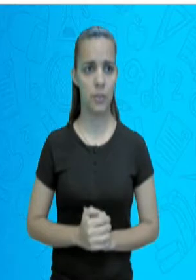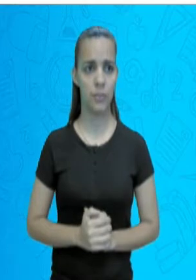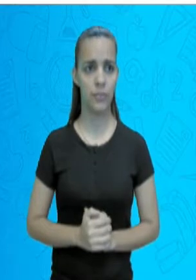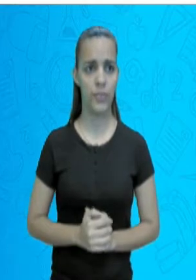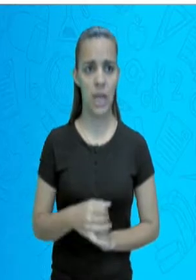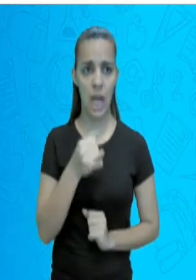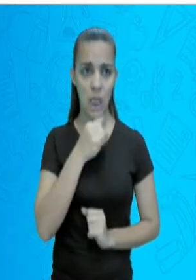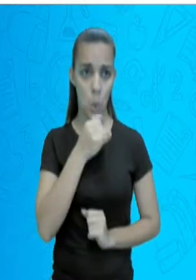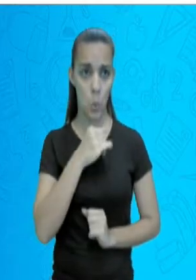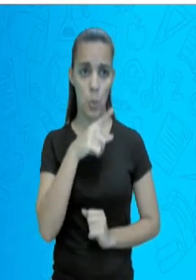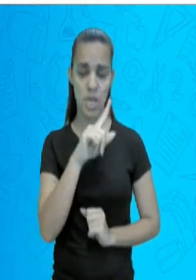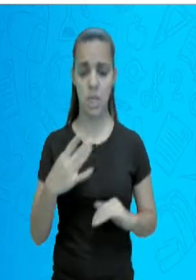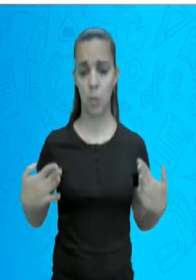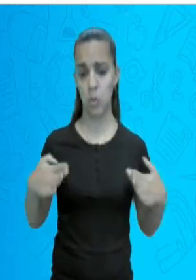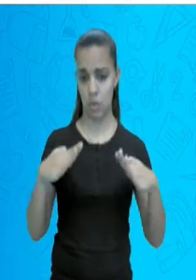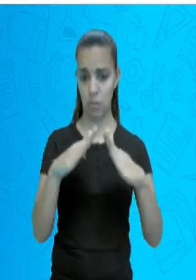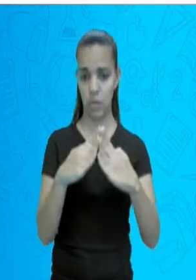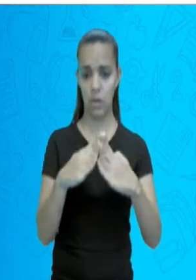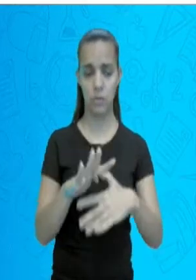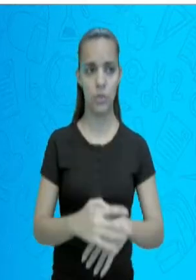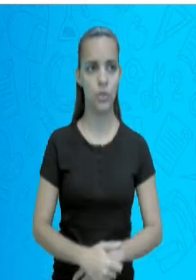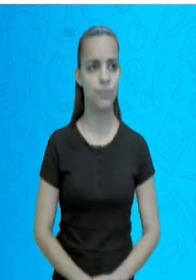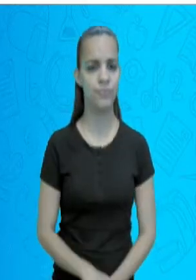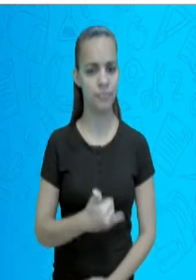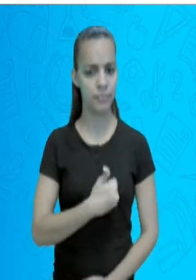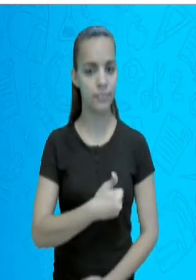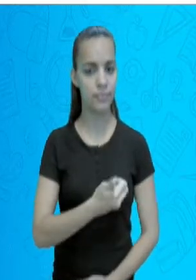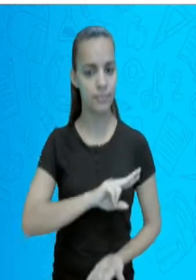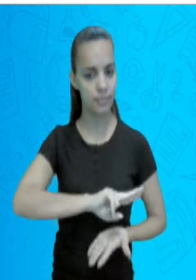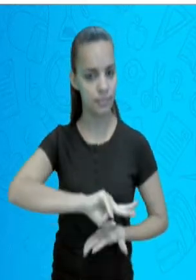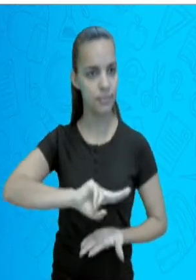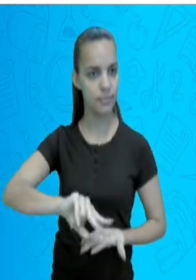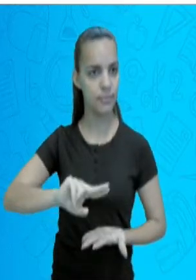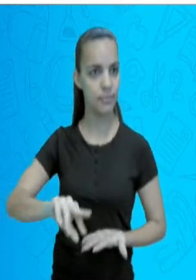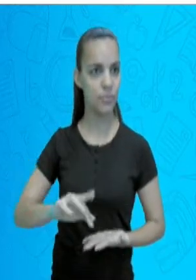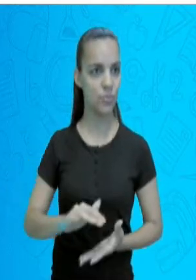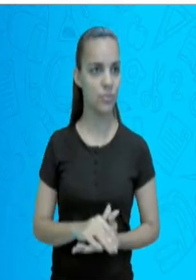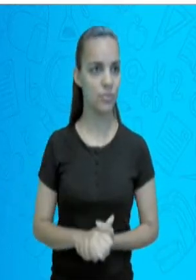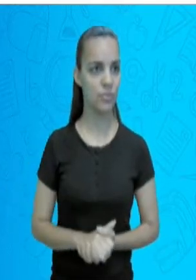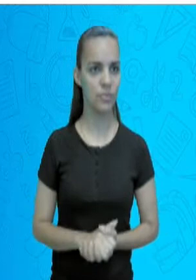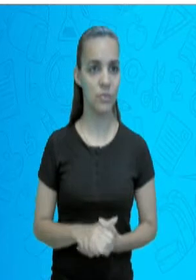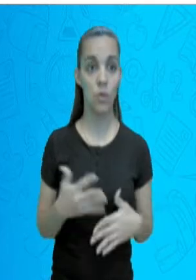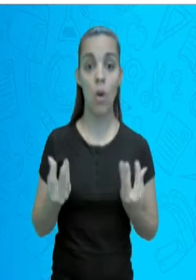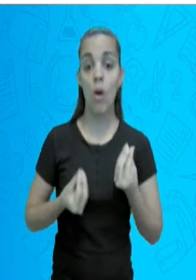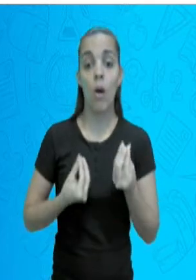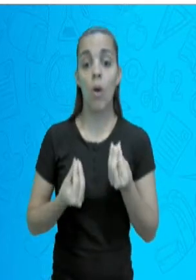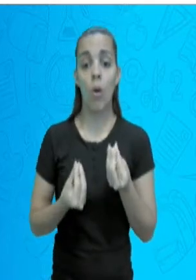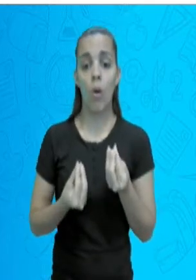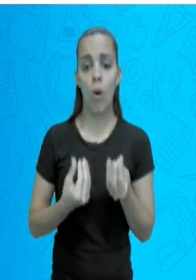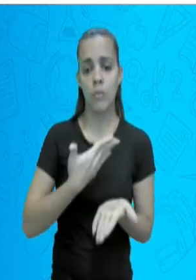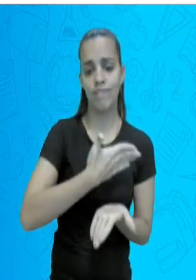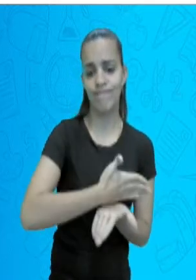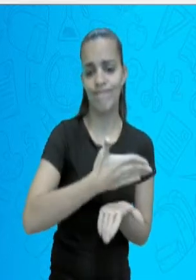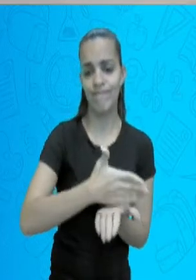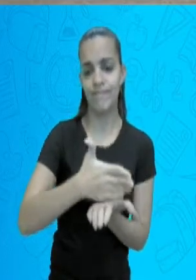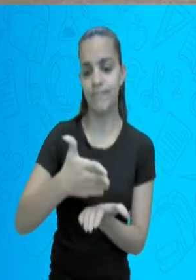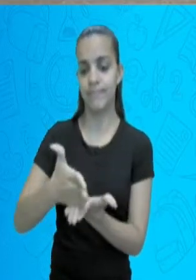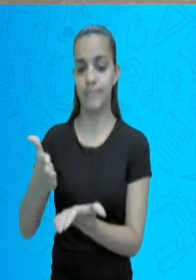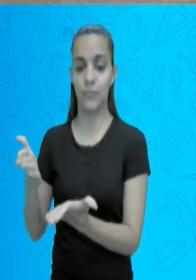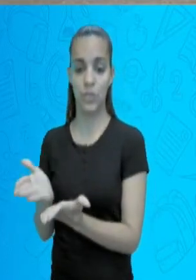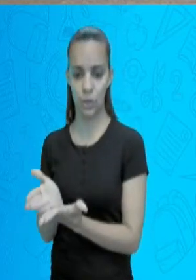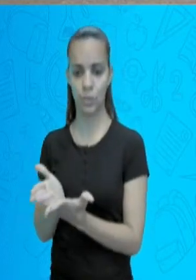modelo de pirâmide nós temos aqui? Agora, ele distribui a população de um determinado lugar.